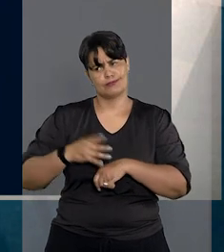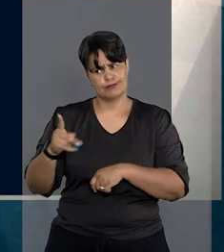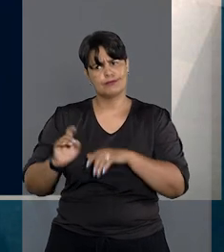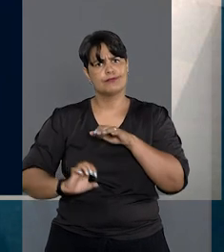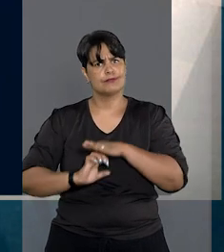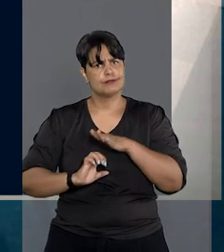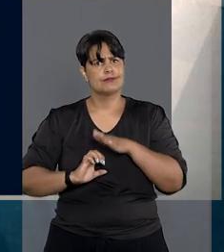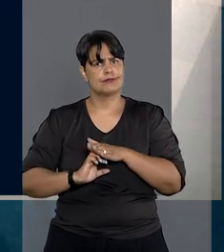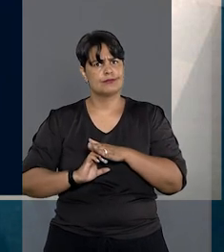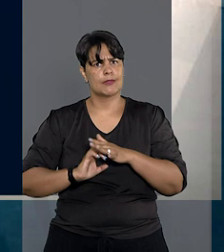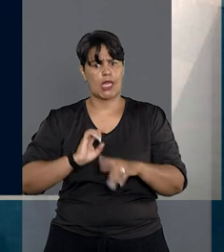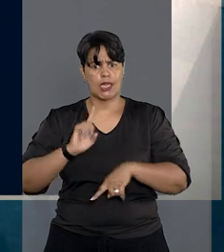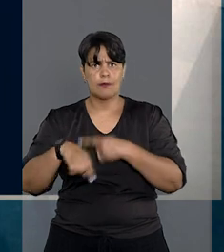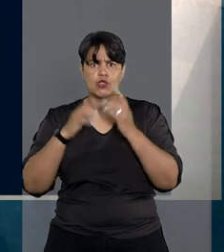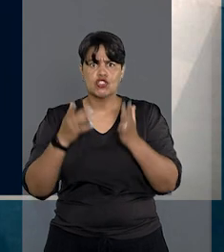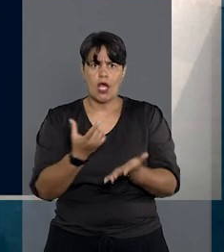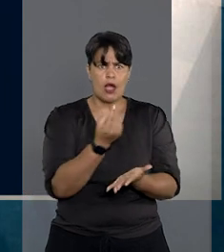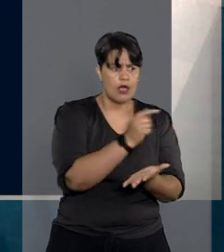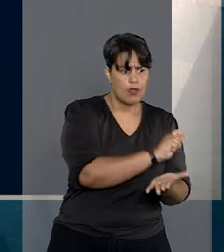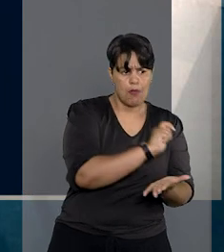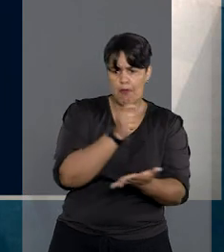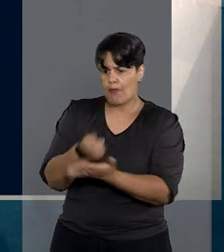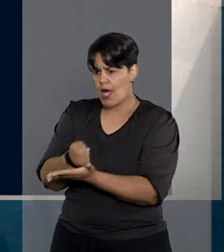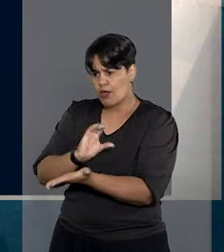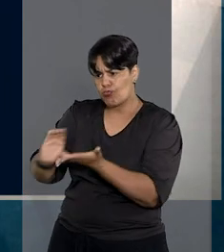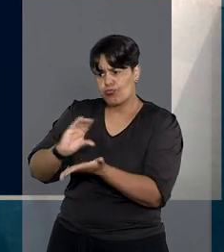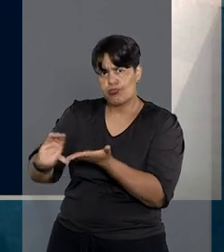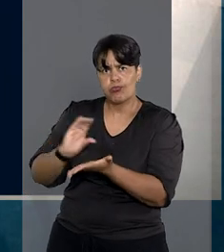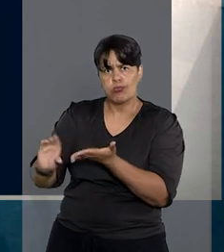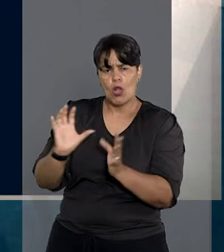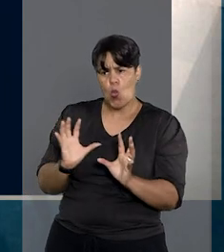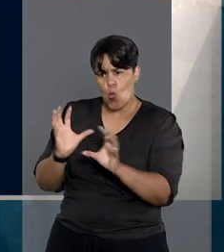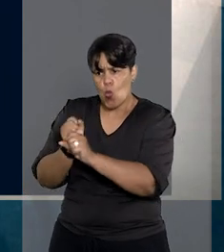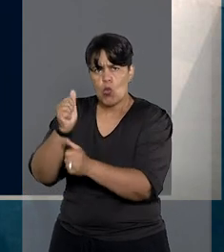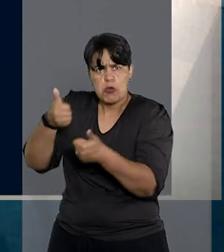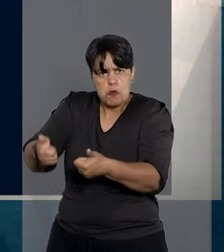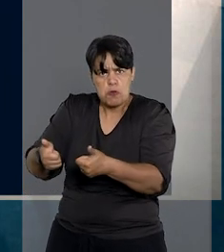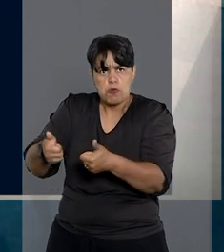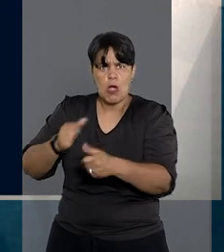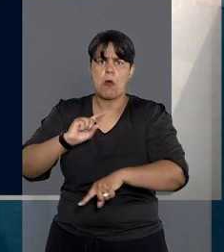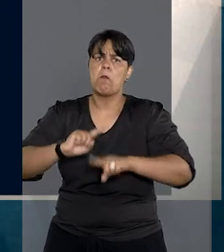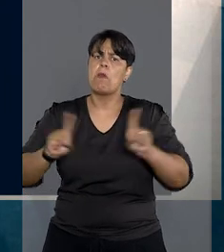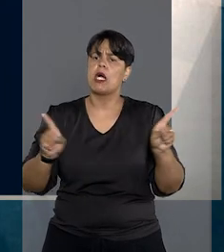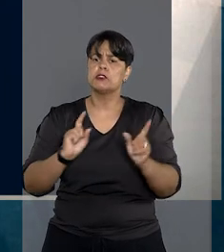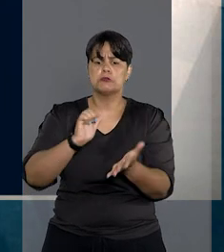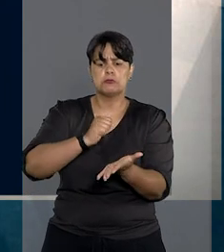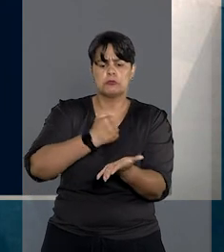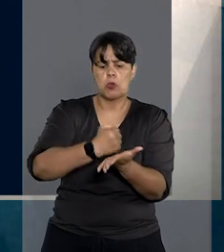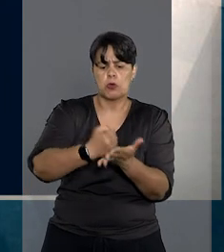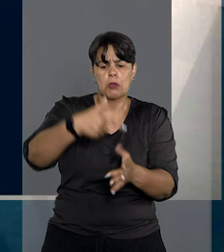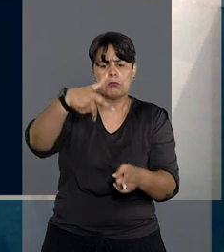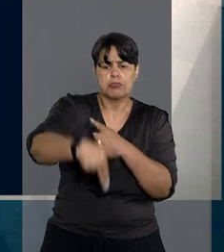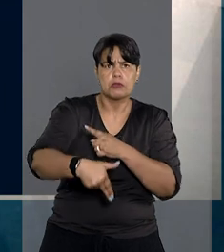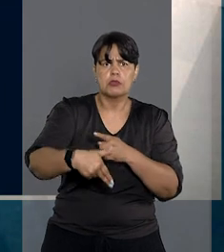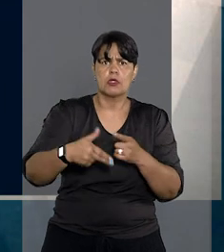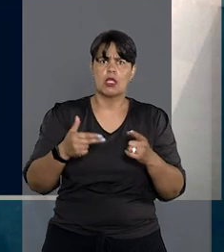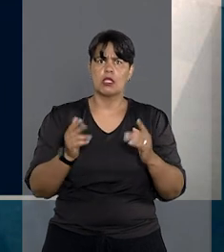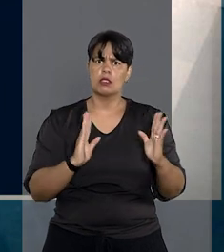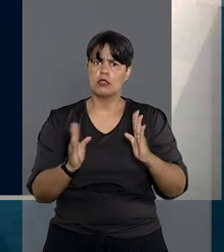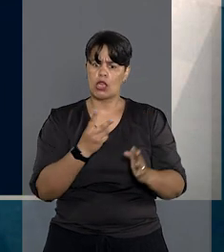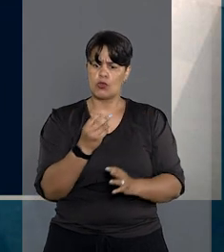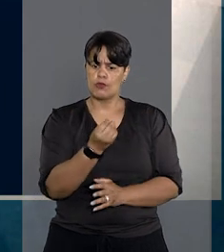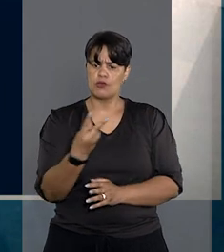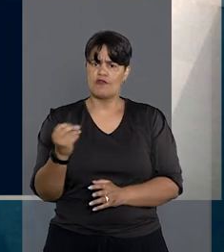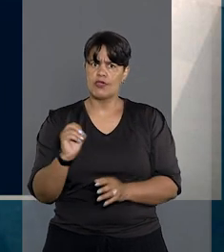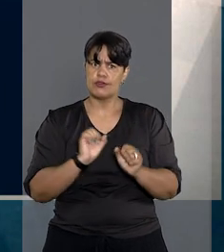da operadora, que depois de aceitar os pagamentos com atraso durante anos, rescindiu o contrato em 2020, em meio à crise